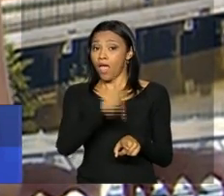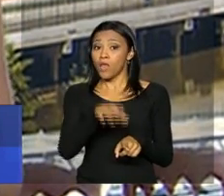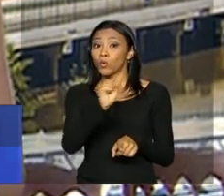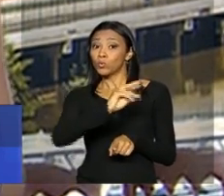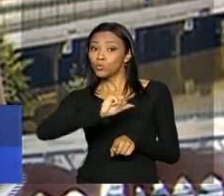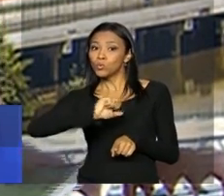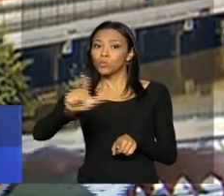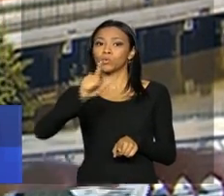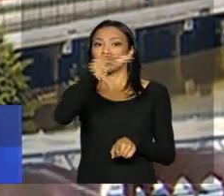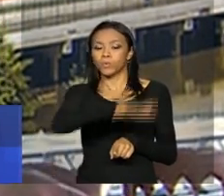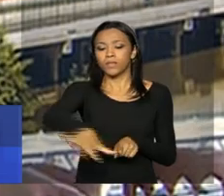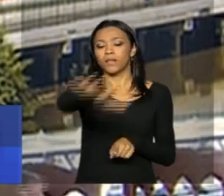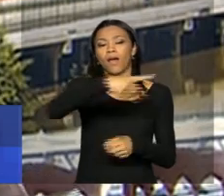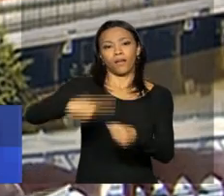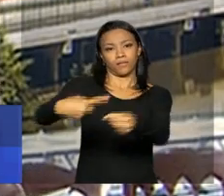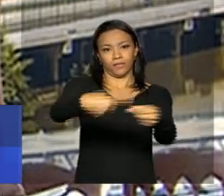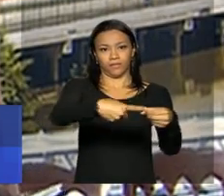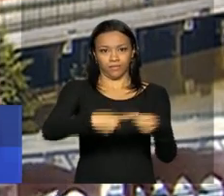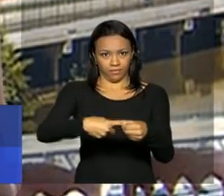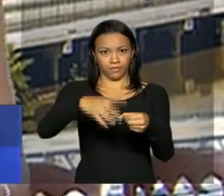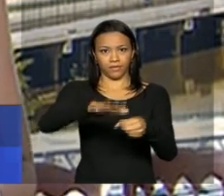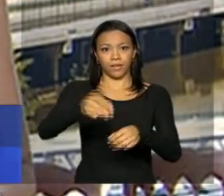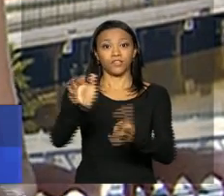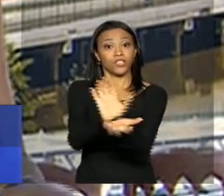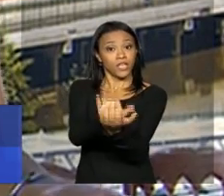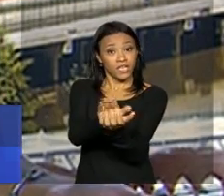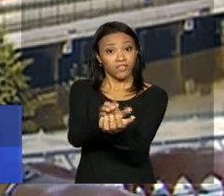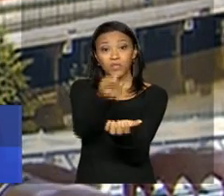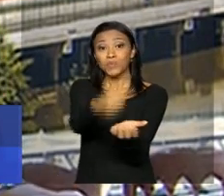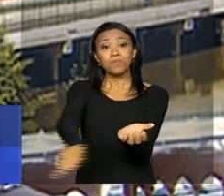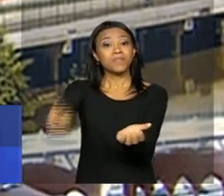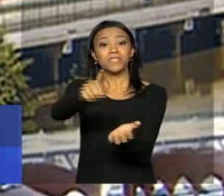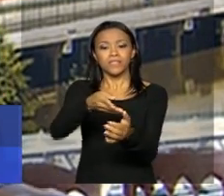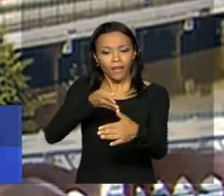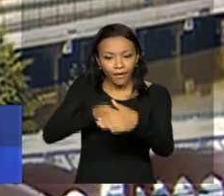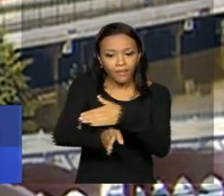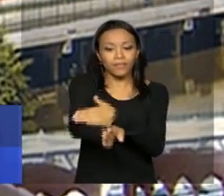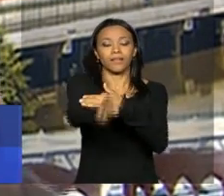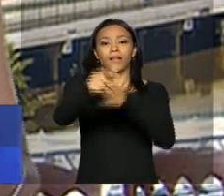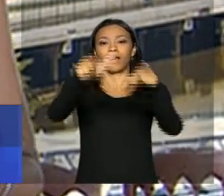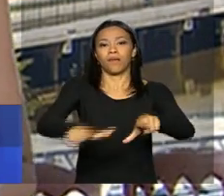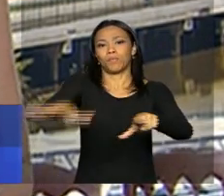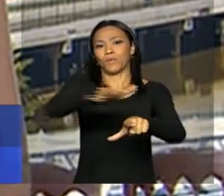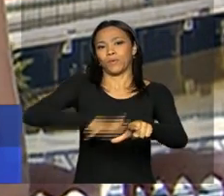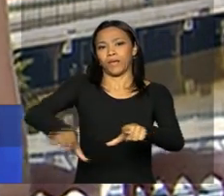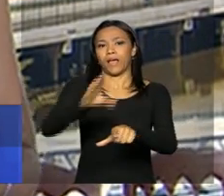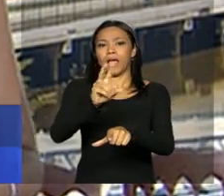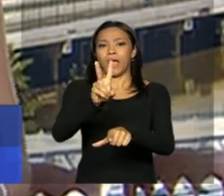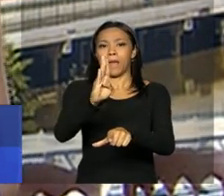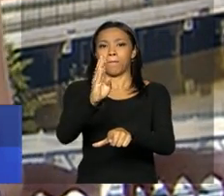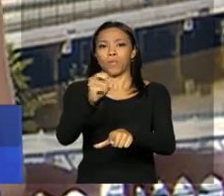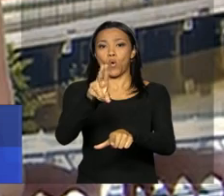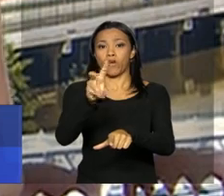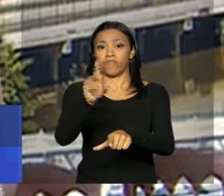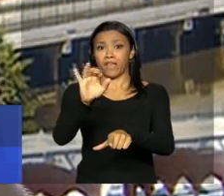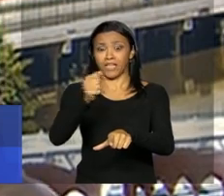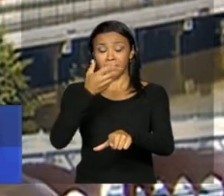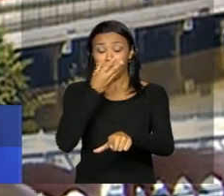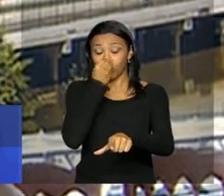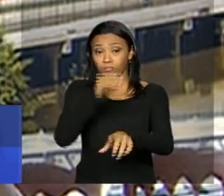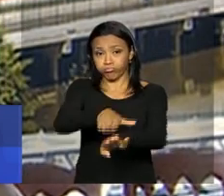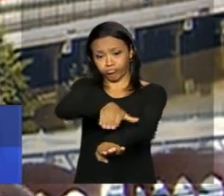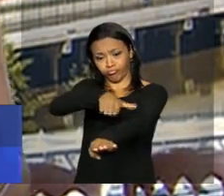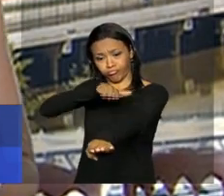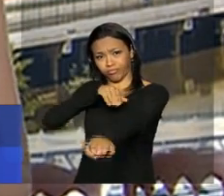da cidade de Recife, as regiões metropolitanas, sem passar por dentro do bairro de Boa Viagem, onde o trânsito é muito intenso. E por isso, já era uma